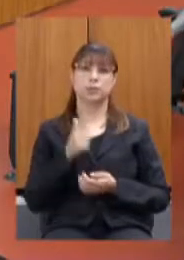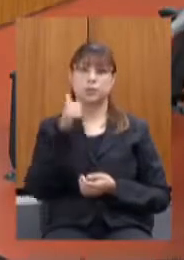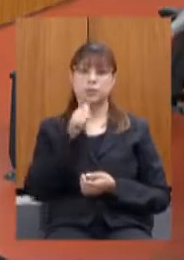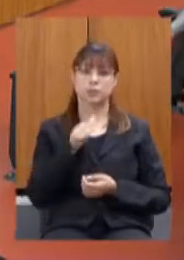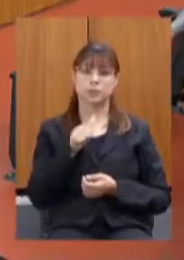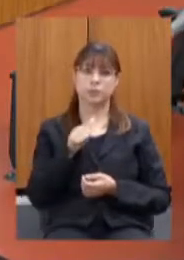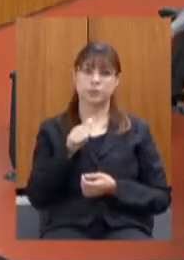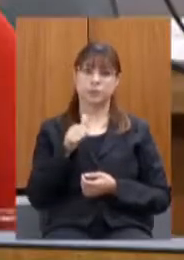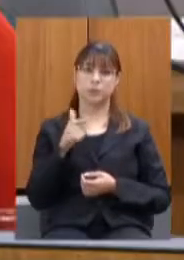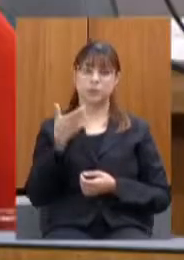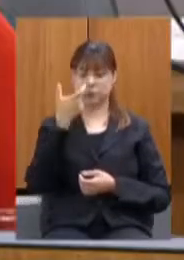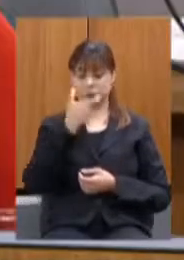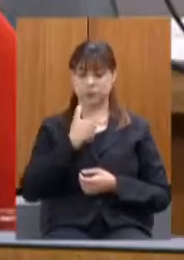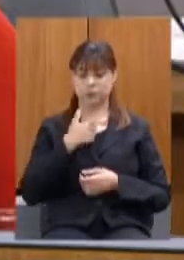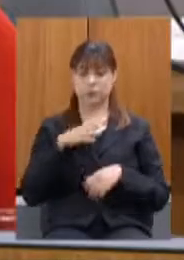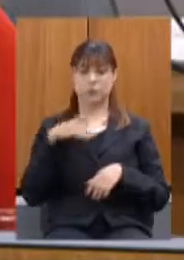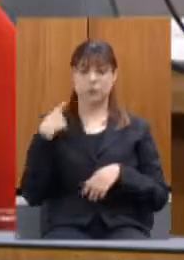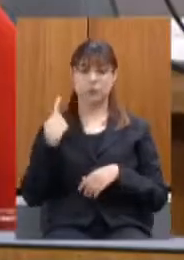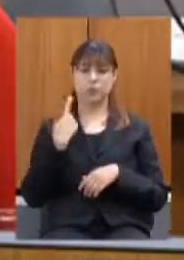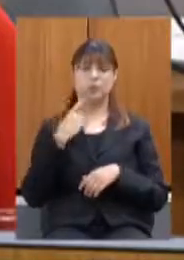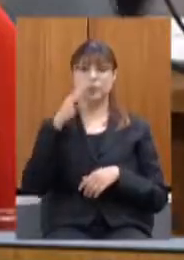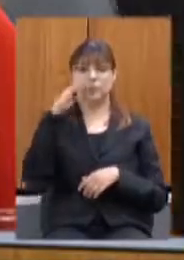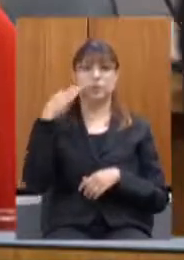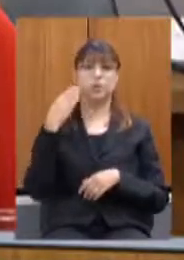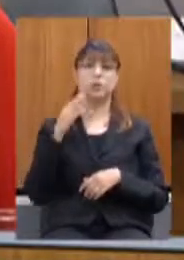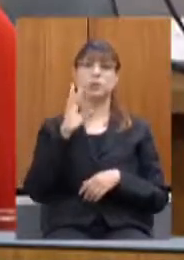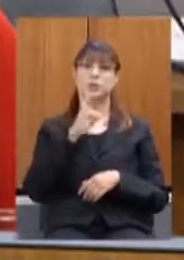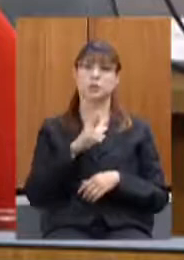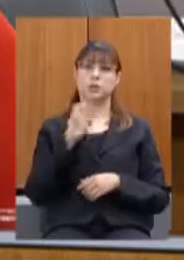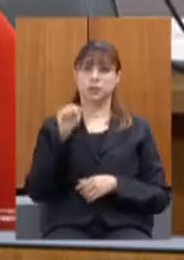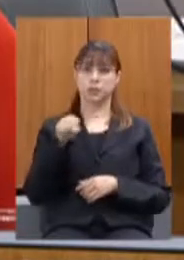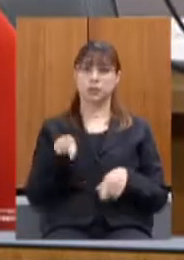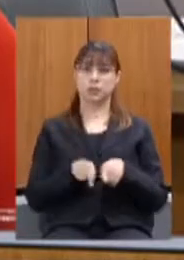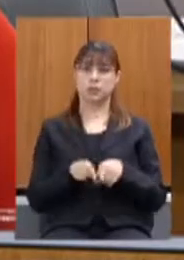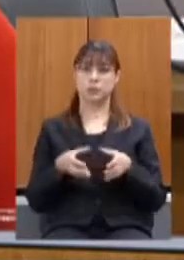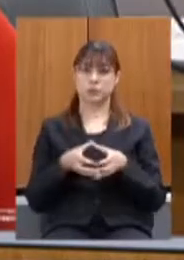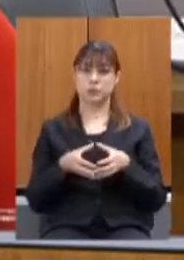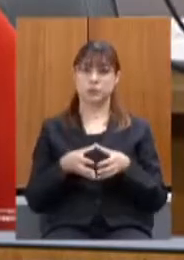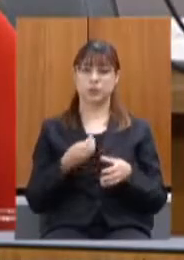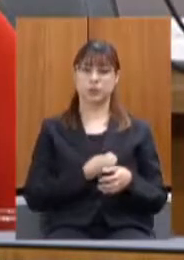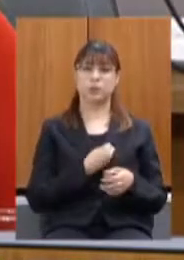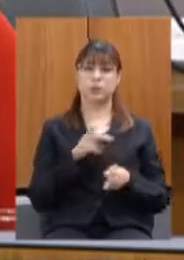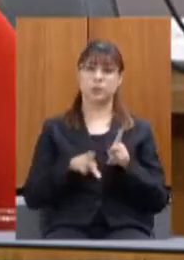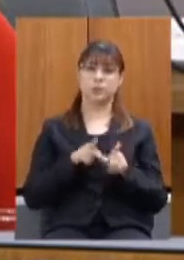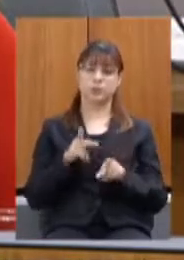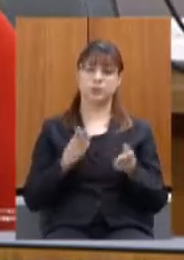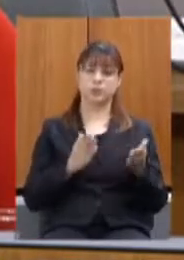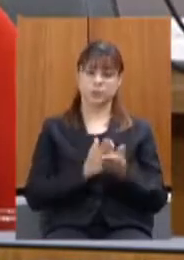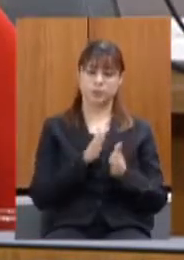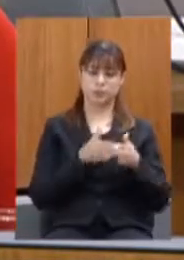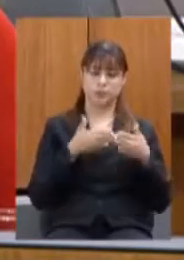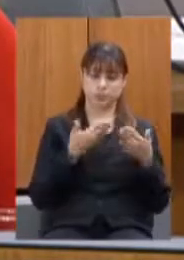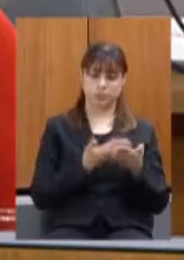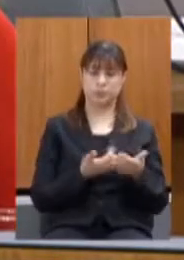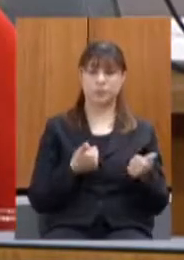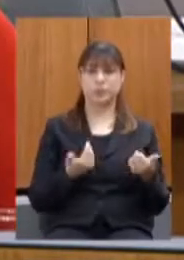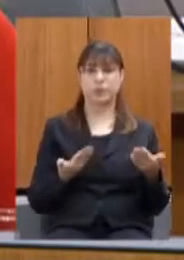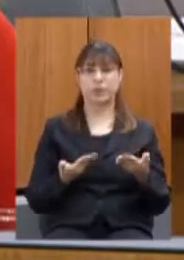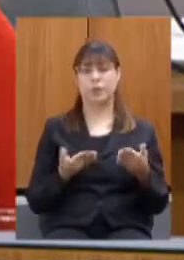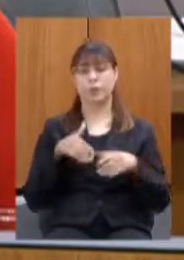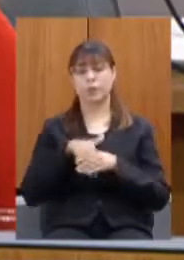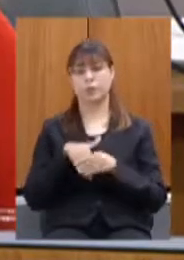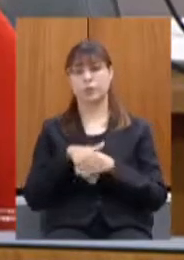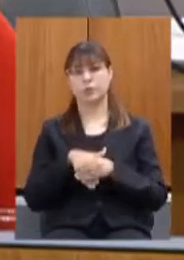Beatriz Cerqueira Cerqueira também vota sim na comissão de participação popular requerimentos aprovados vamos agora fazer a